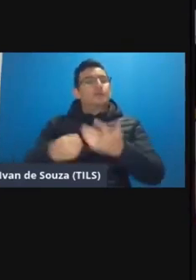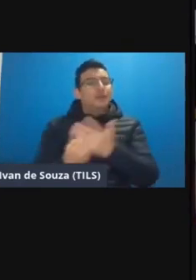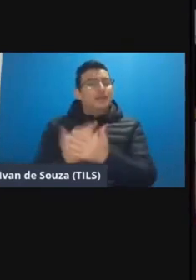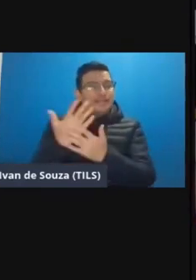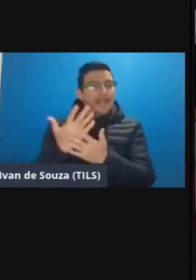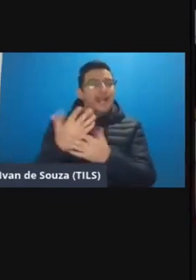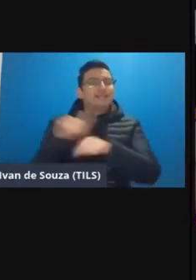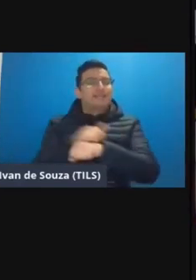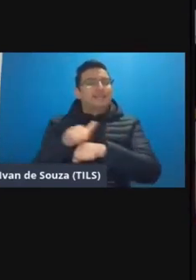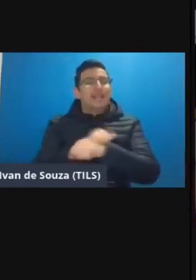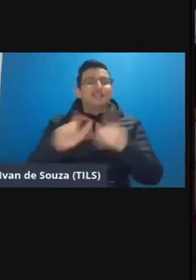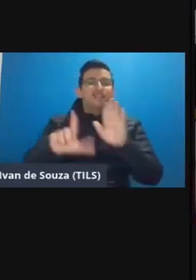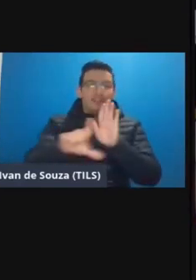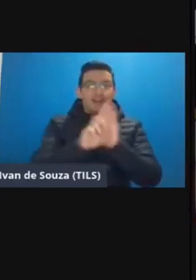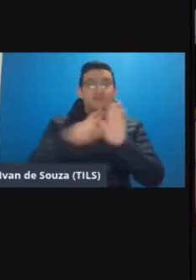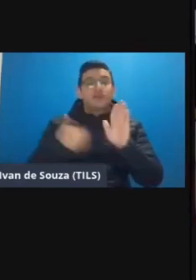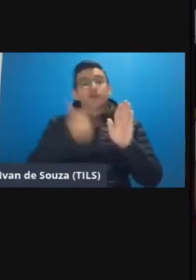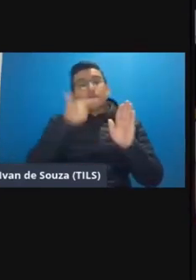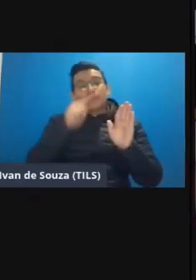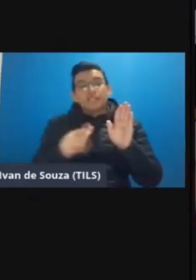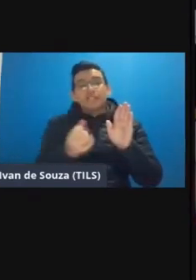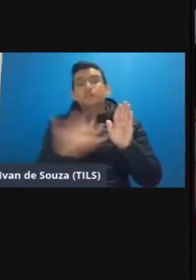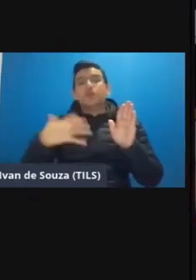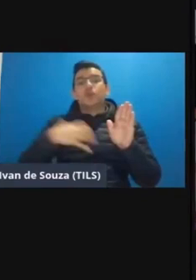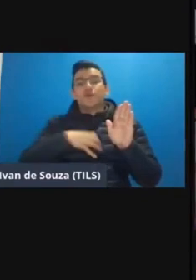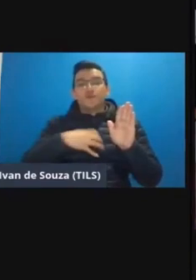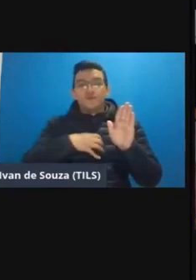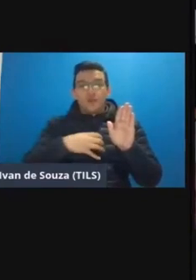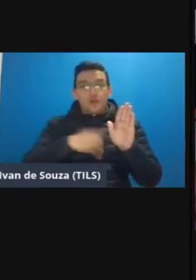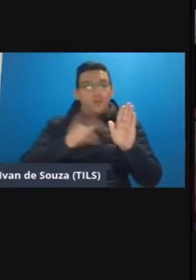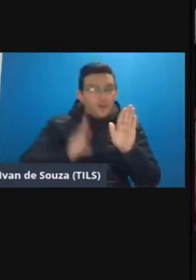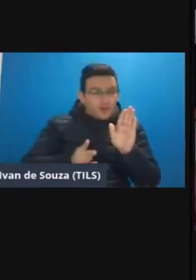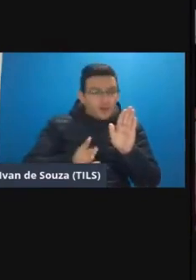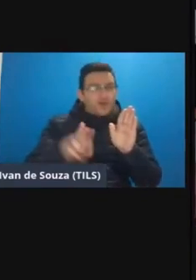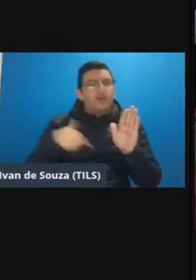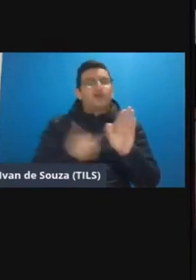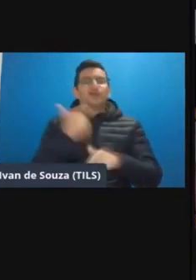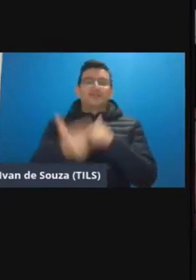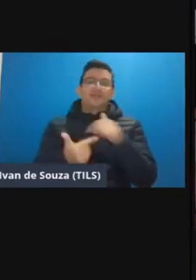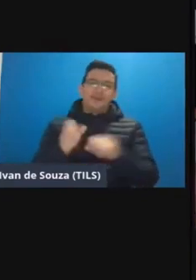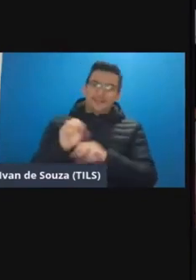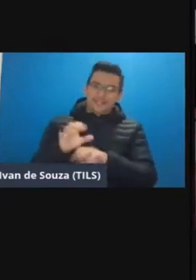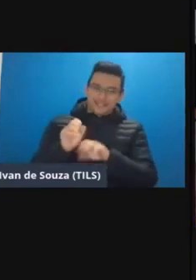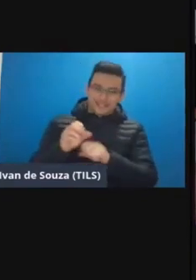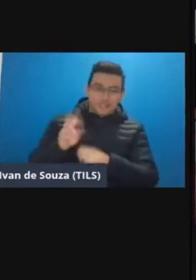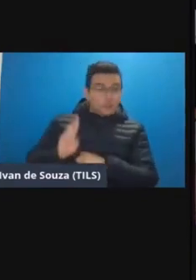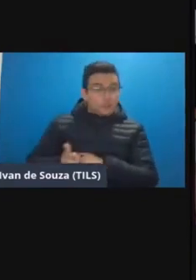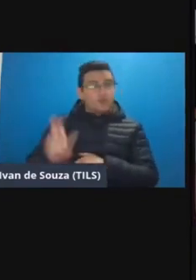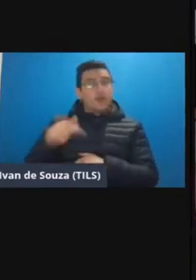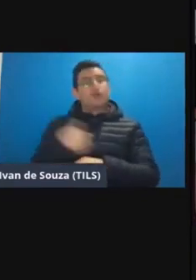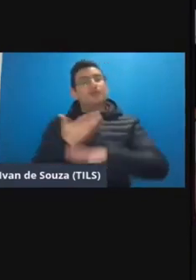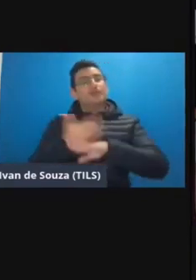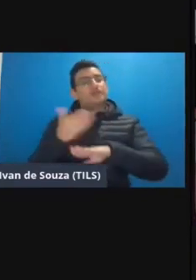a aparatos e legais para que nós pudéssemos de alguma maneira seguir com as nossas atividades de ensino seguir com as nossas